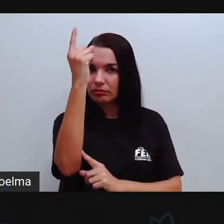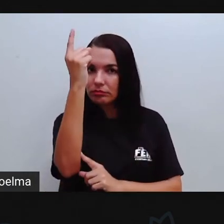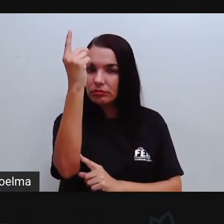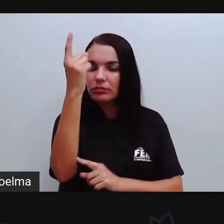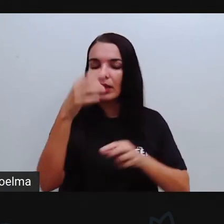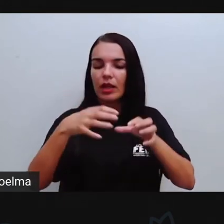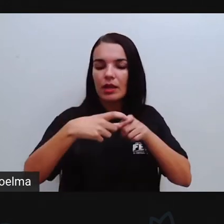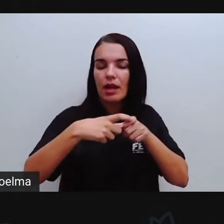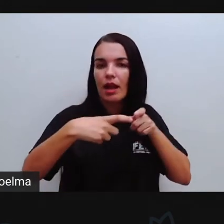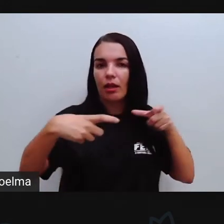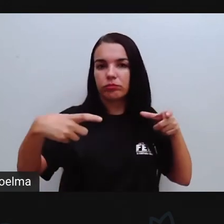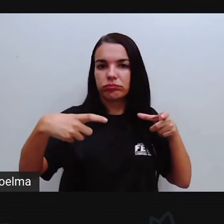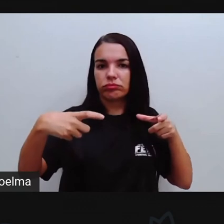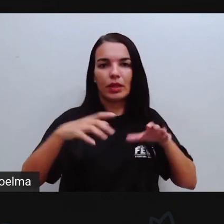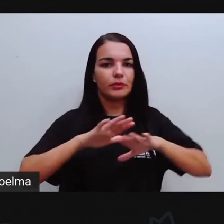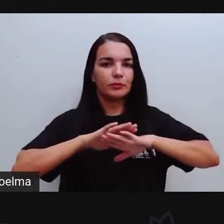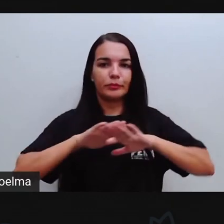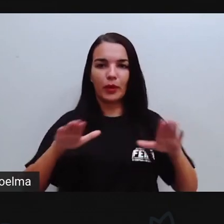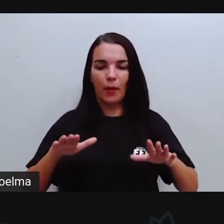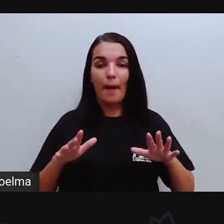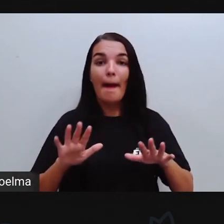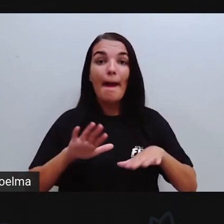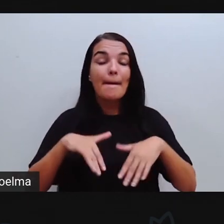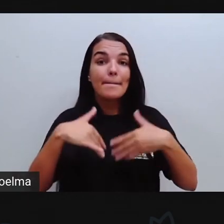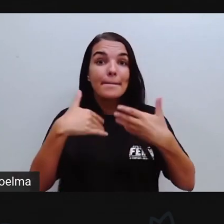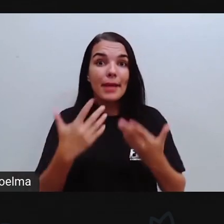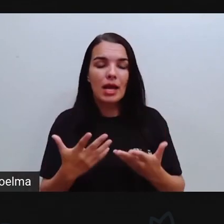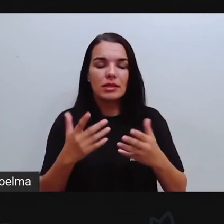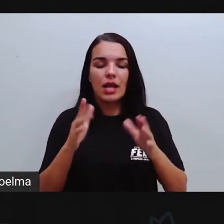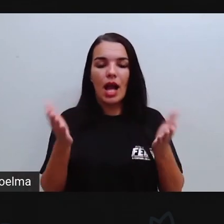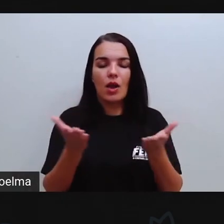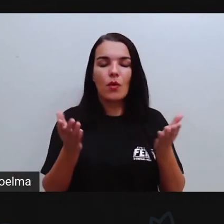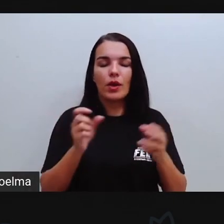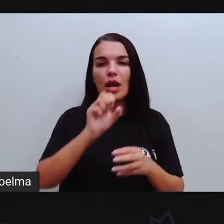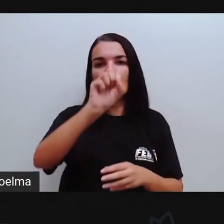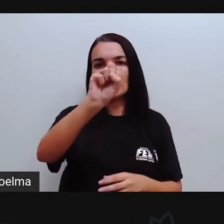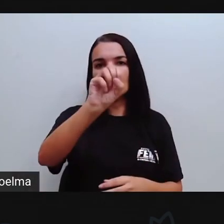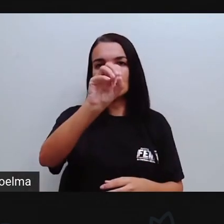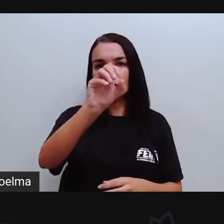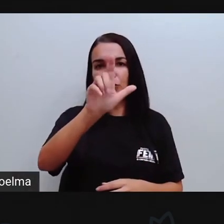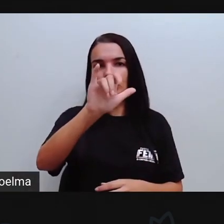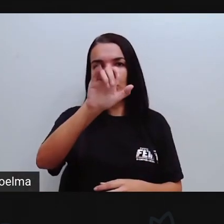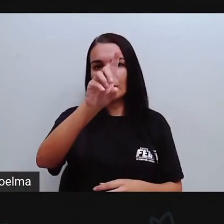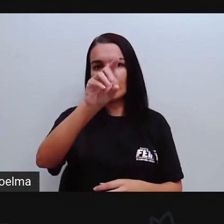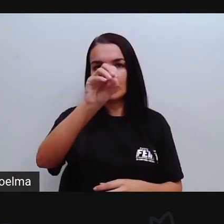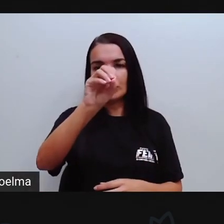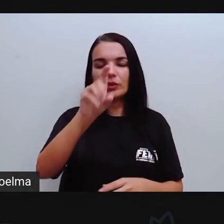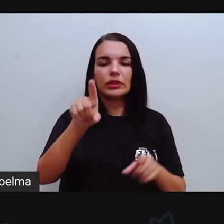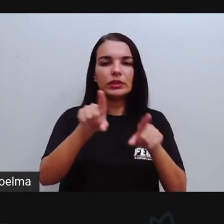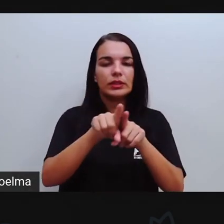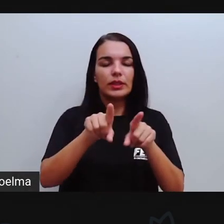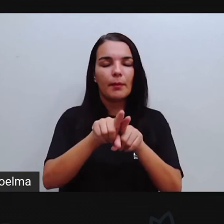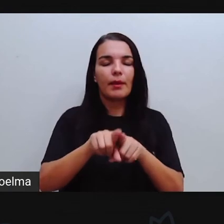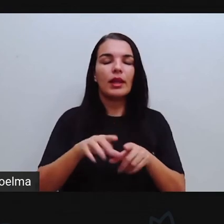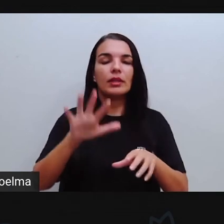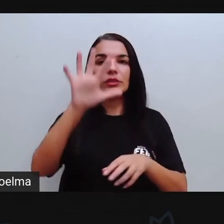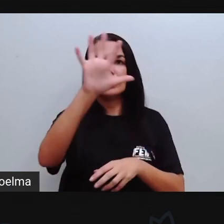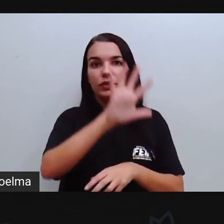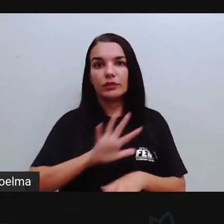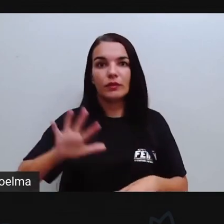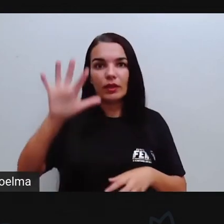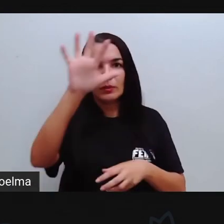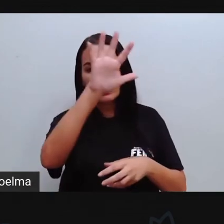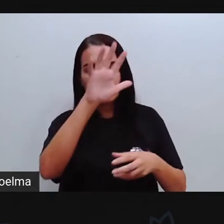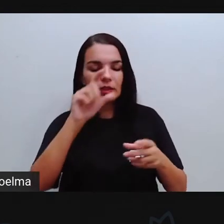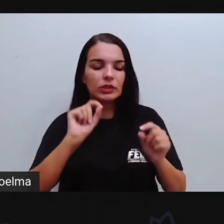comprimento e a largura. Já os sólidos geométricos ou também chamados de figuras espaciais, eles só podem ser feitos